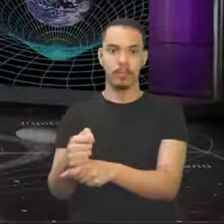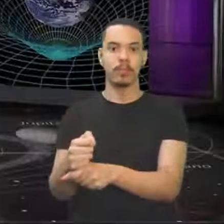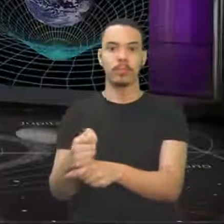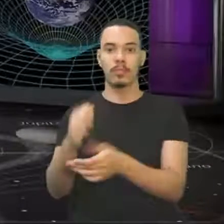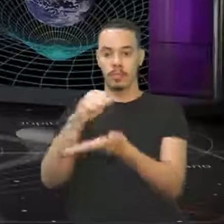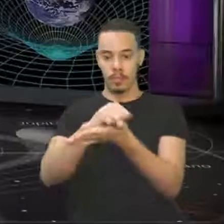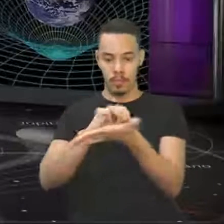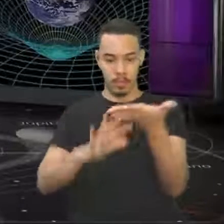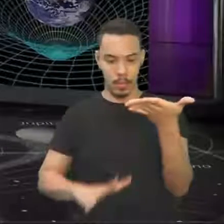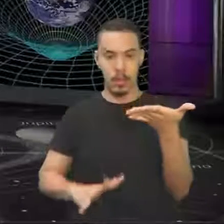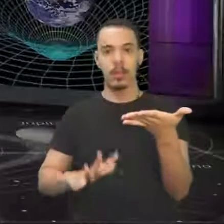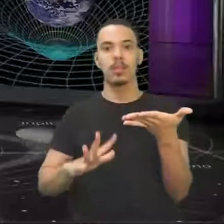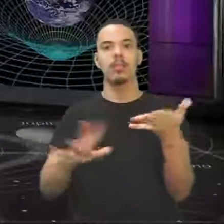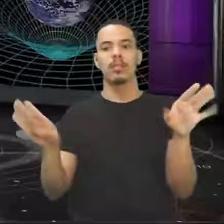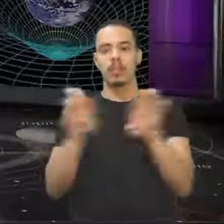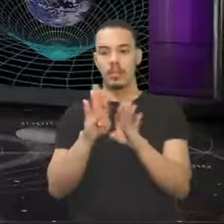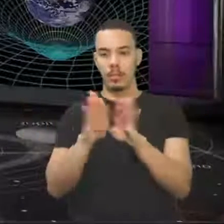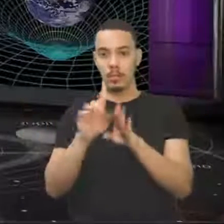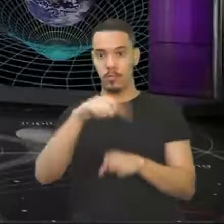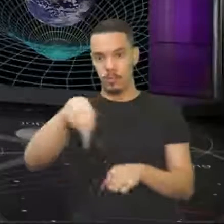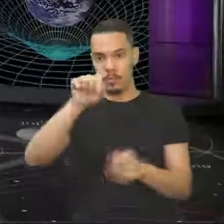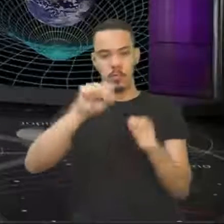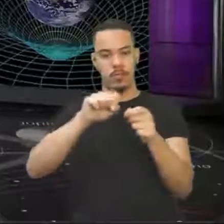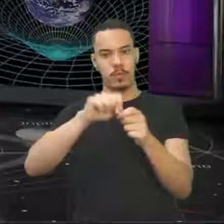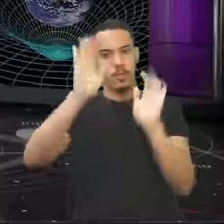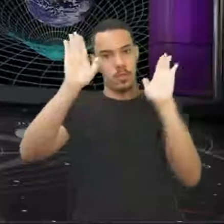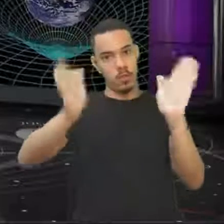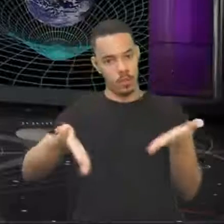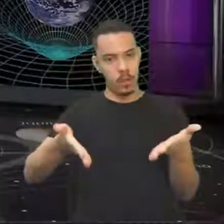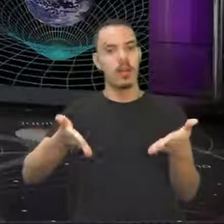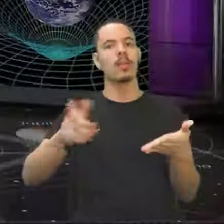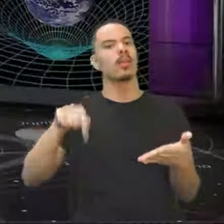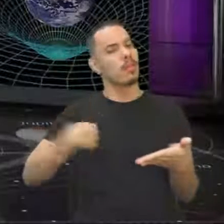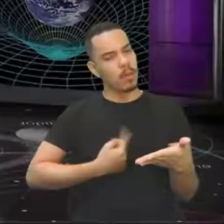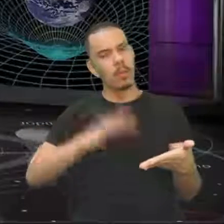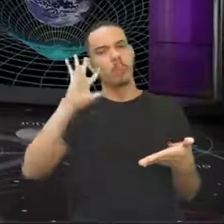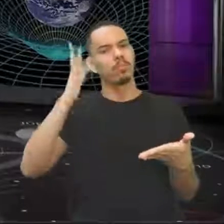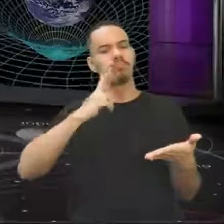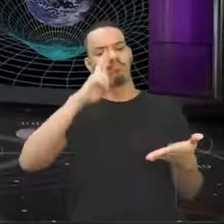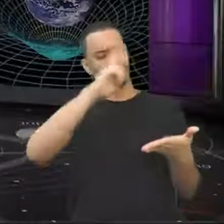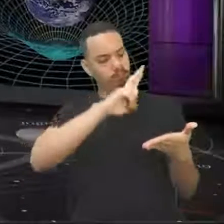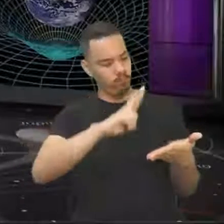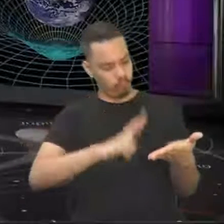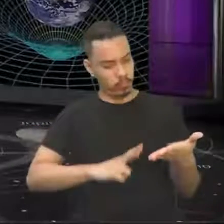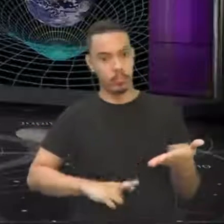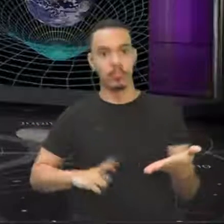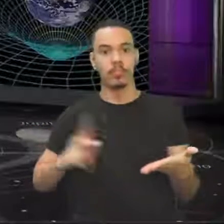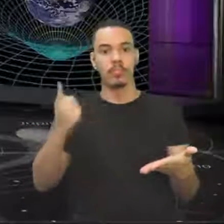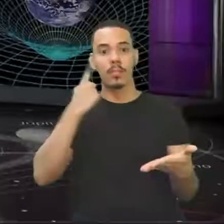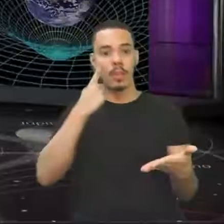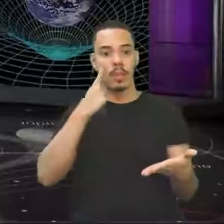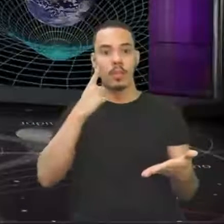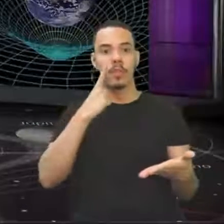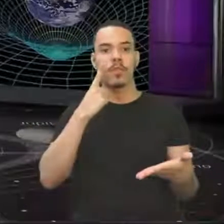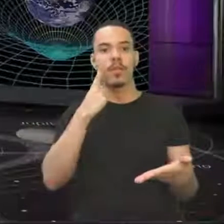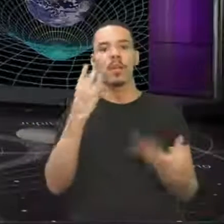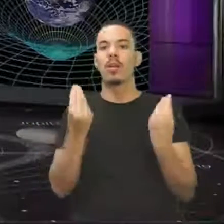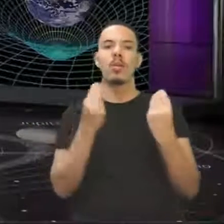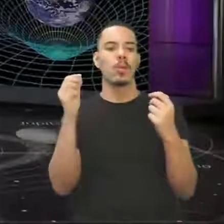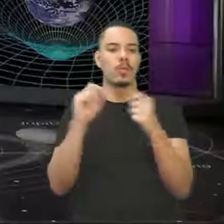atividades, dos exercícios que vocês fizeram. Vamos resolver as atividades e aí vamos lá, então,